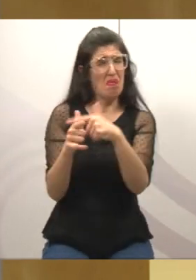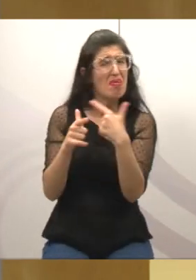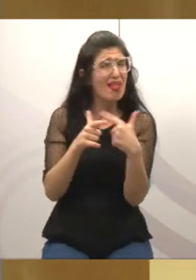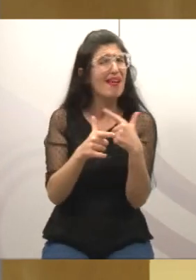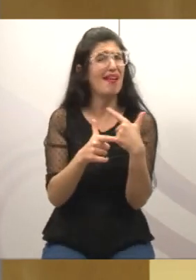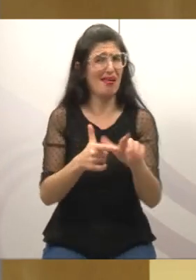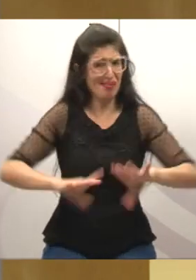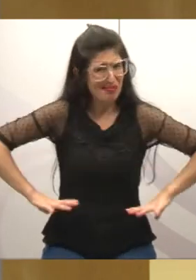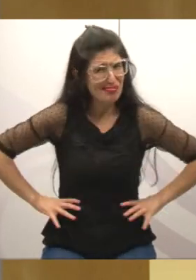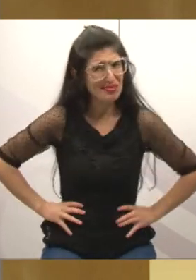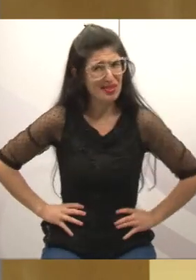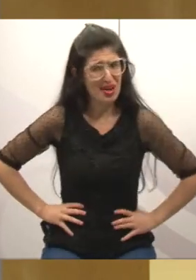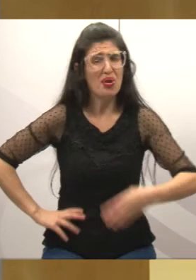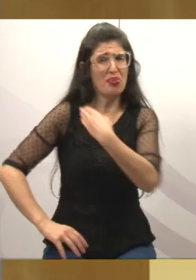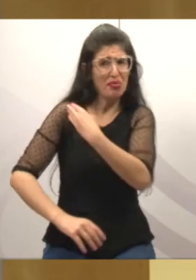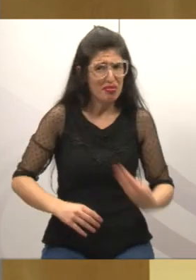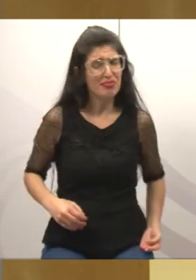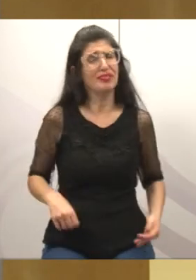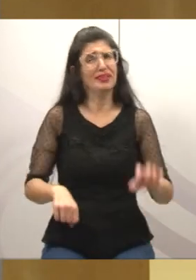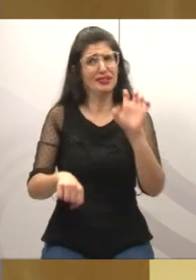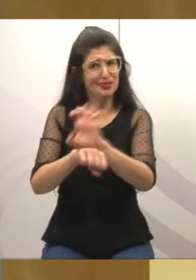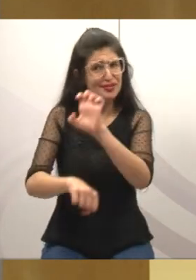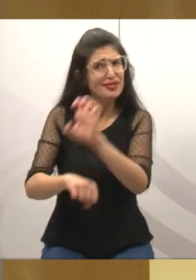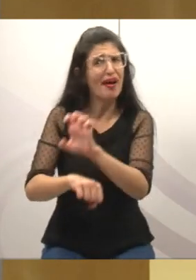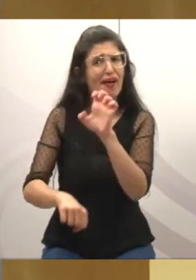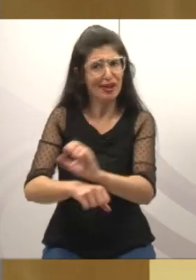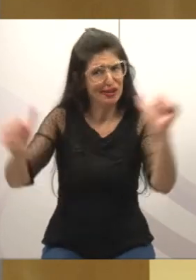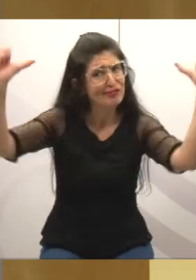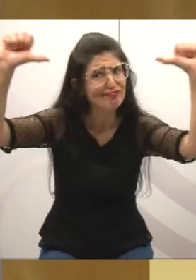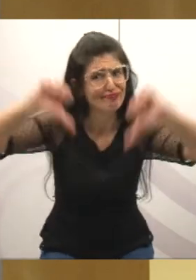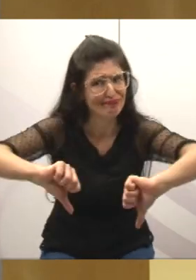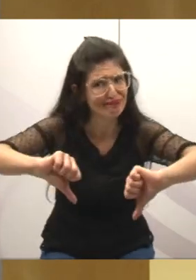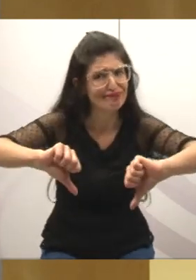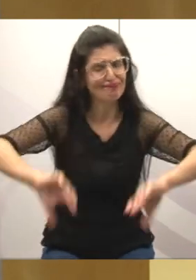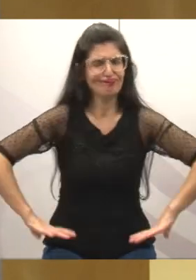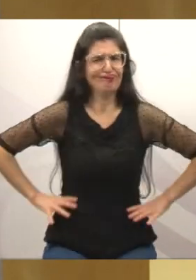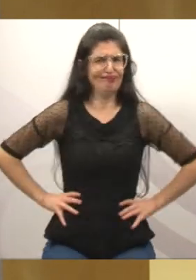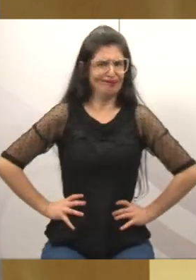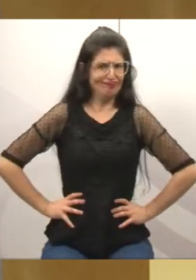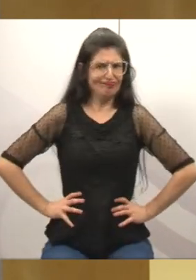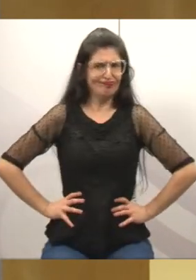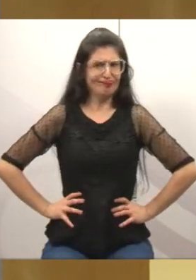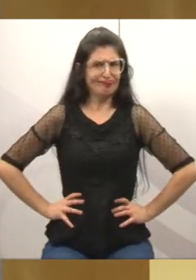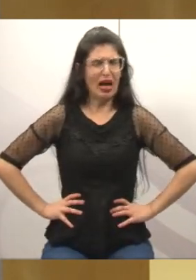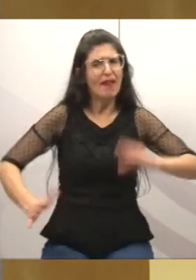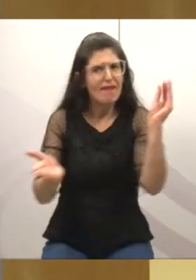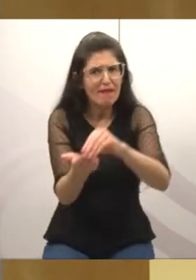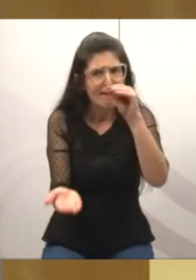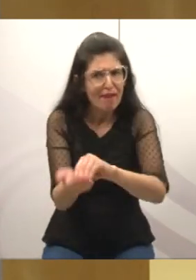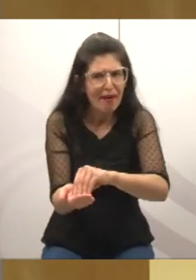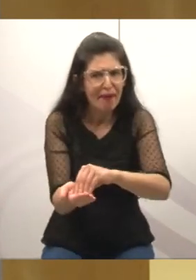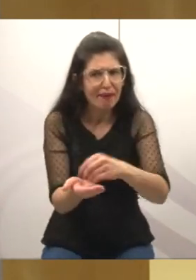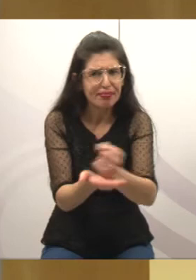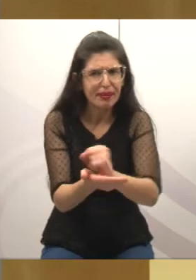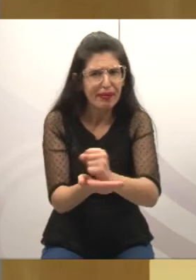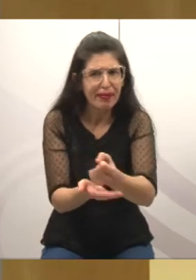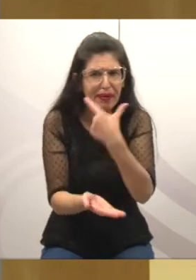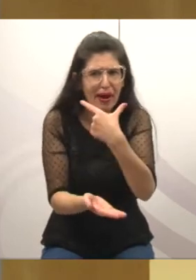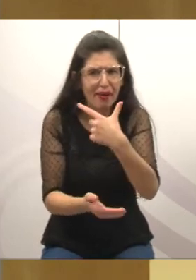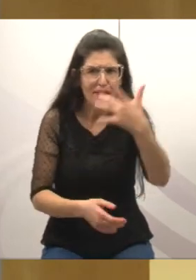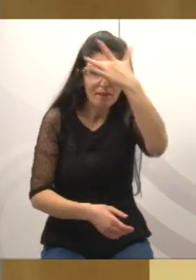o governo do Estado, nesse aspecto, anda ruim das pernas, muitos remédios de alto custo que as pessoas não têm